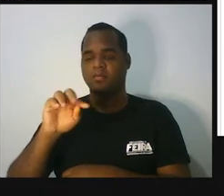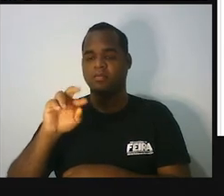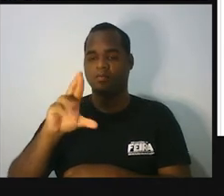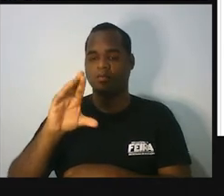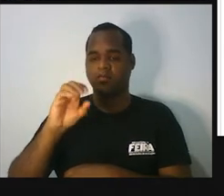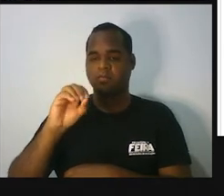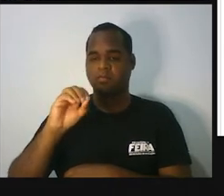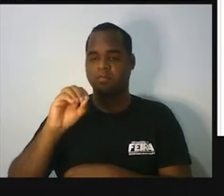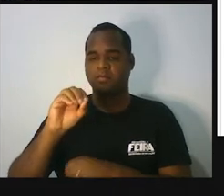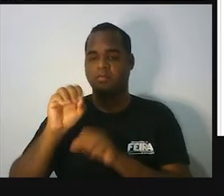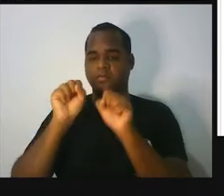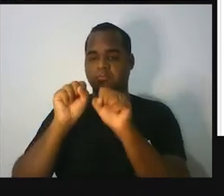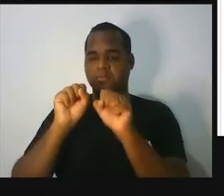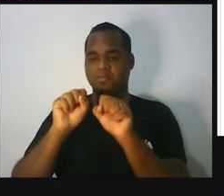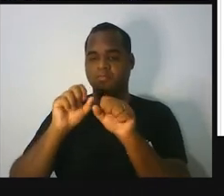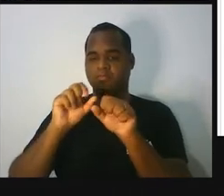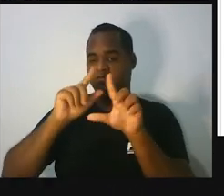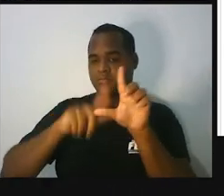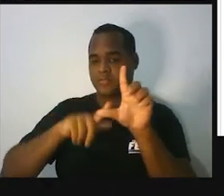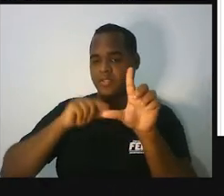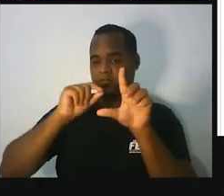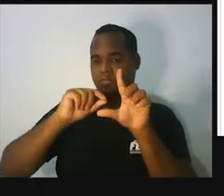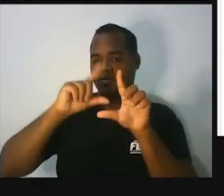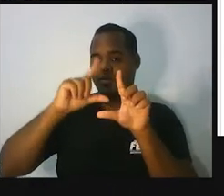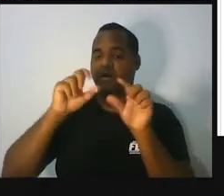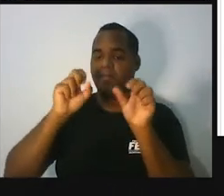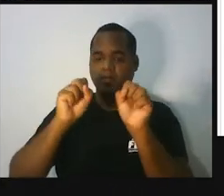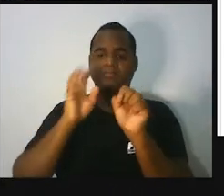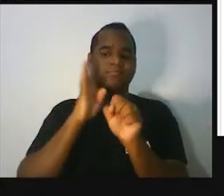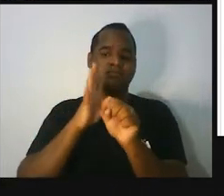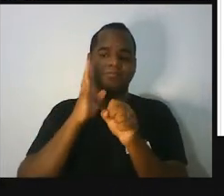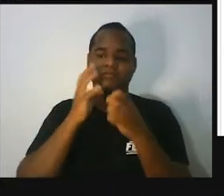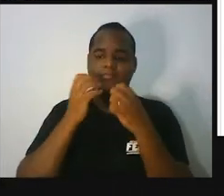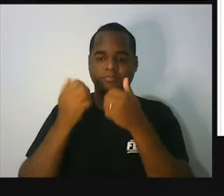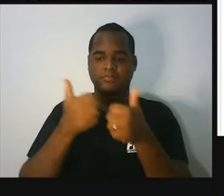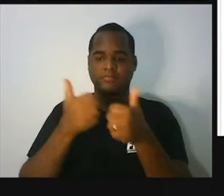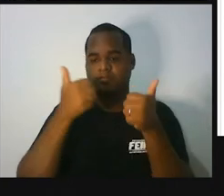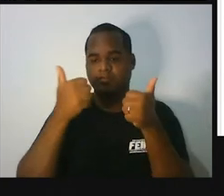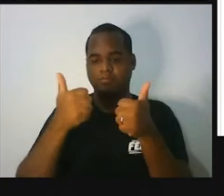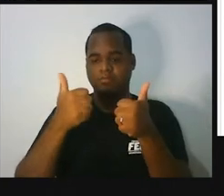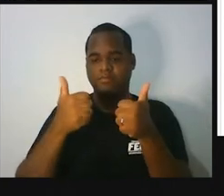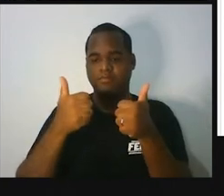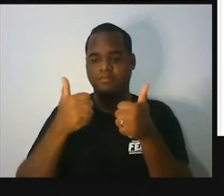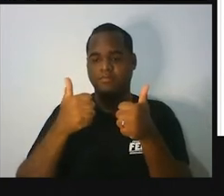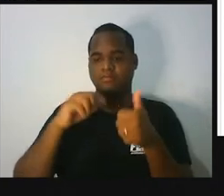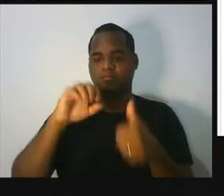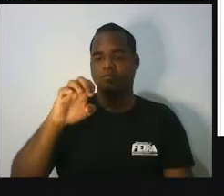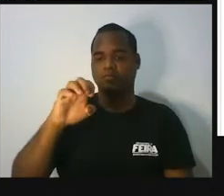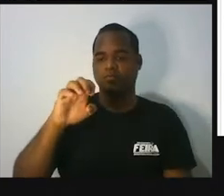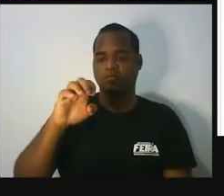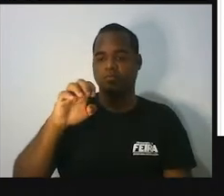Opa, vamos colocar maiúsculo, né? Para ficar bacana. Triângulo equilátero.